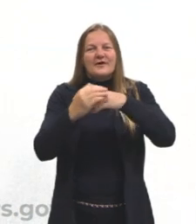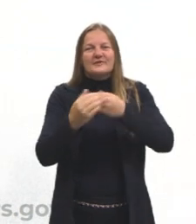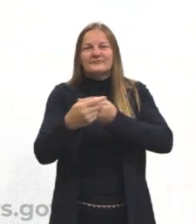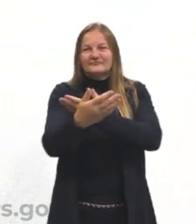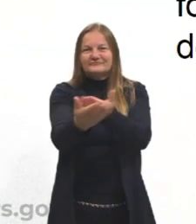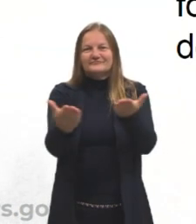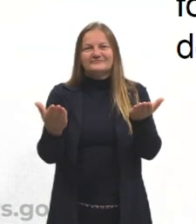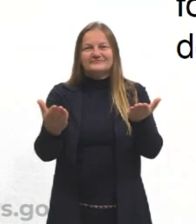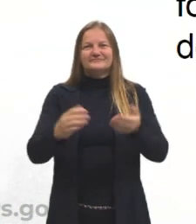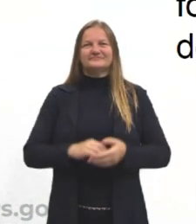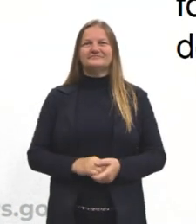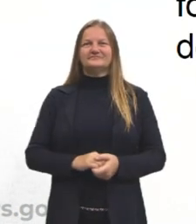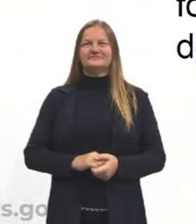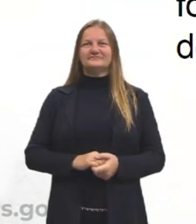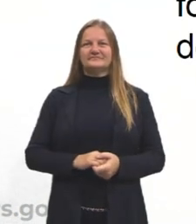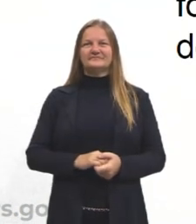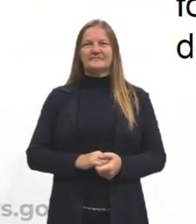vocês.